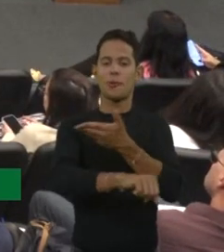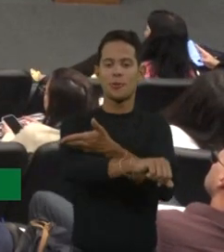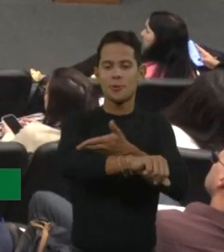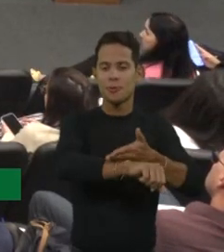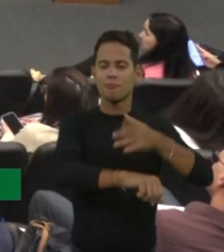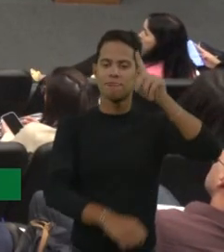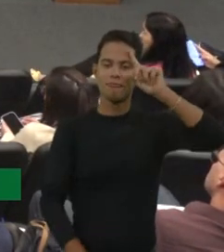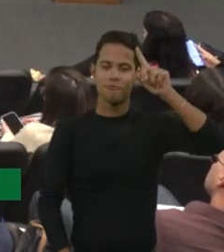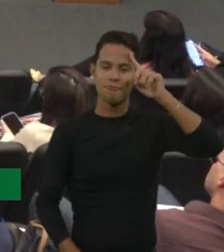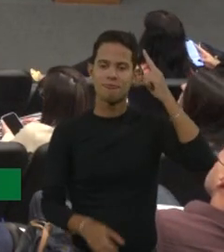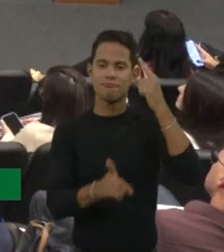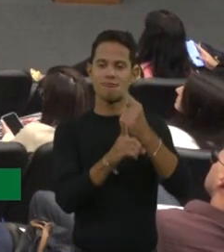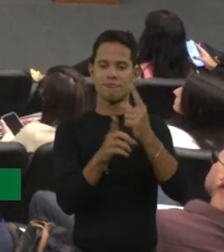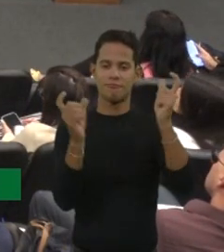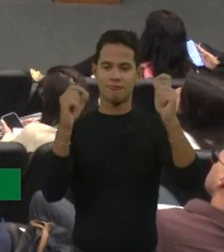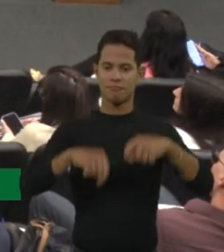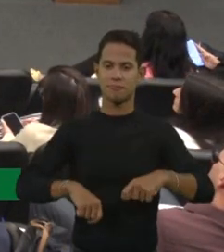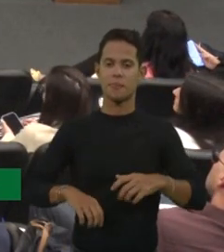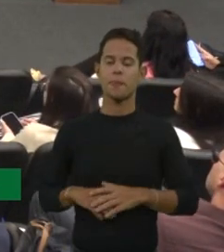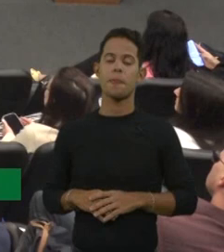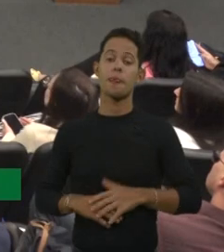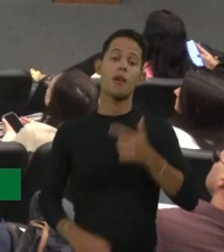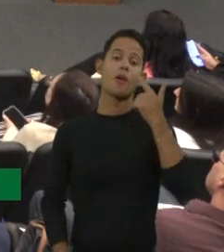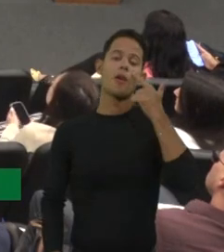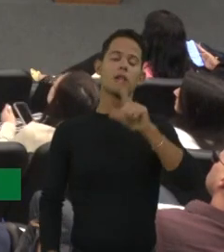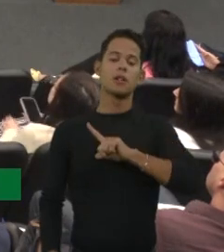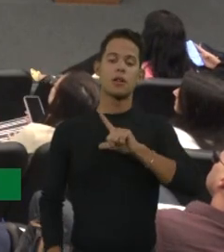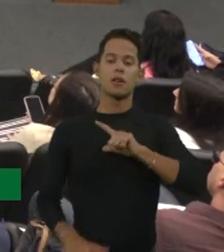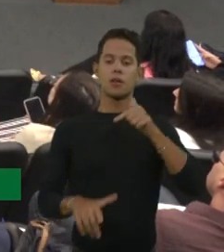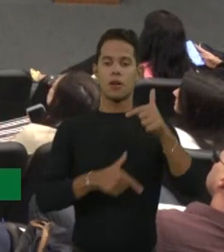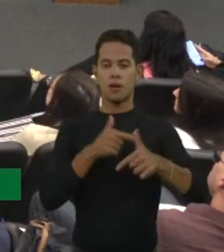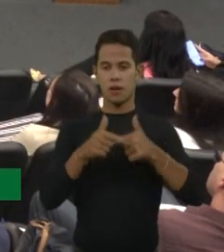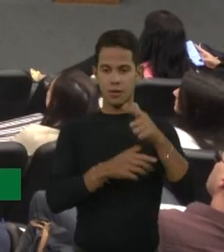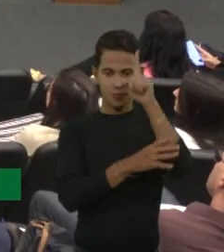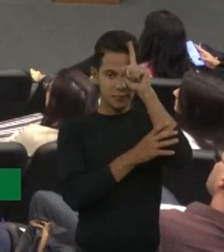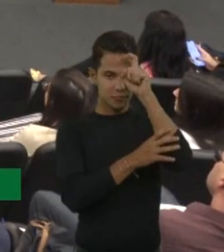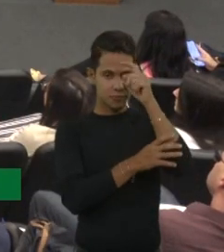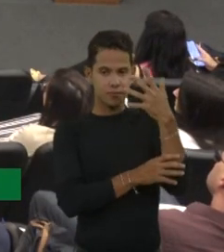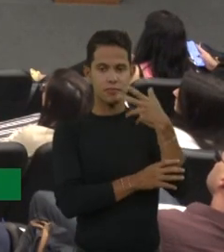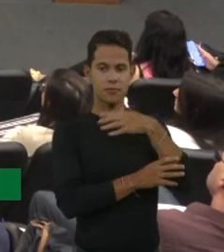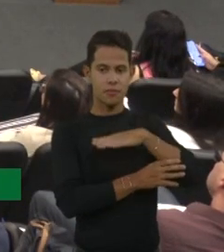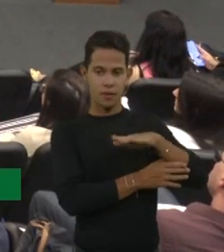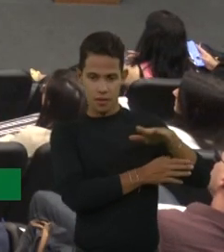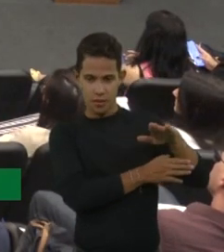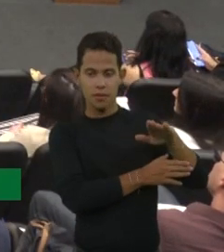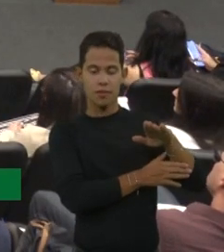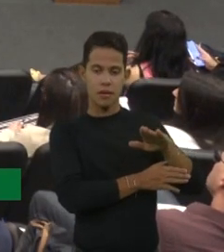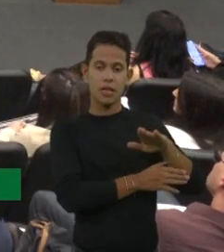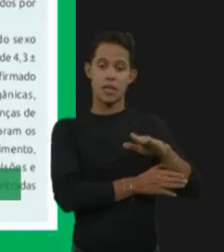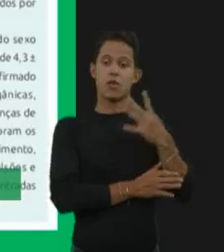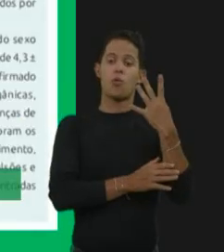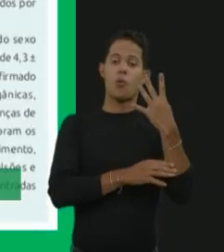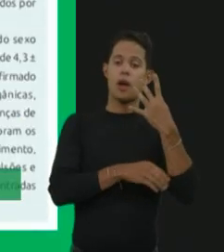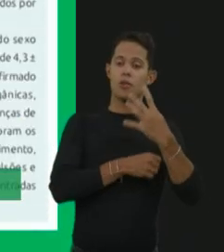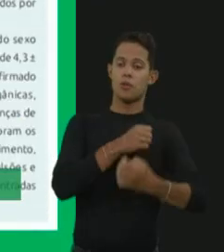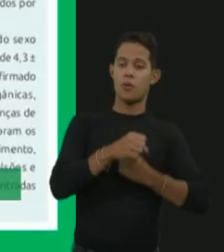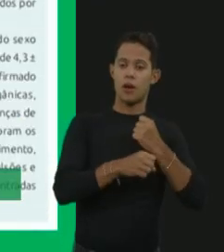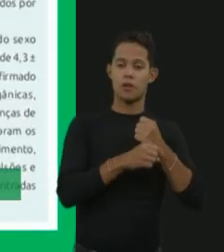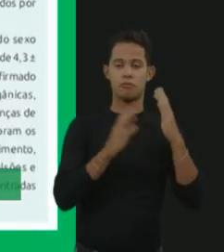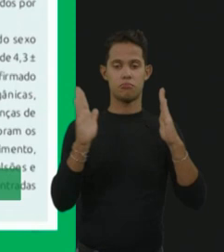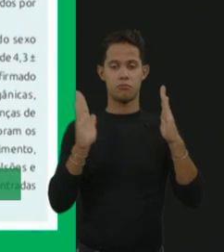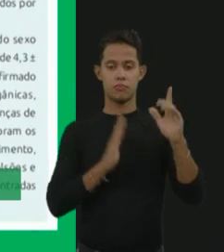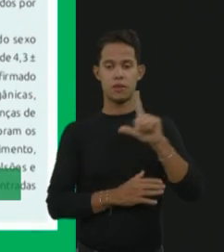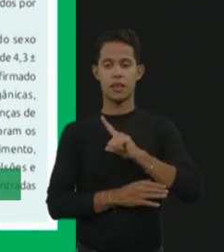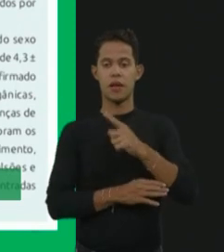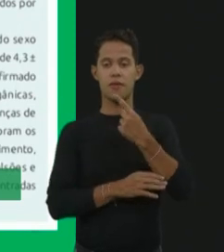Aqui a gente tem um trabalho do Hospital Infantil Jana de Gusmão, onde em quatro anos a gente teve doze